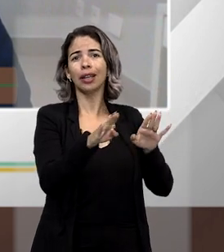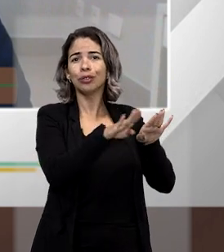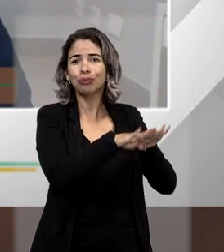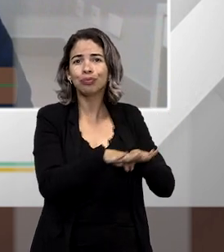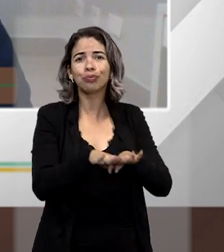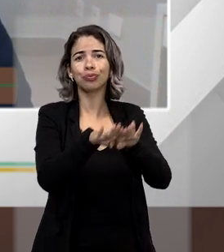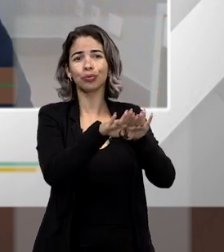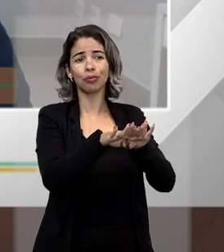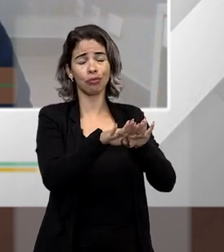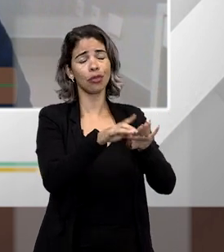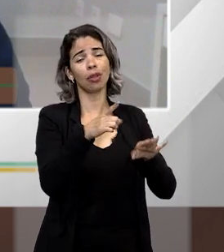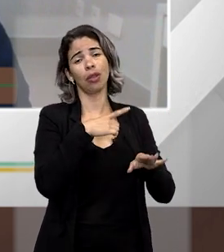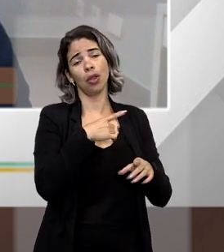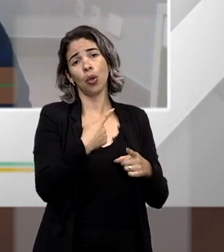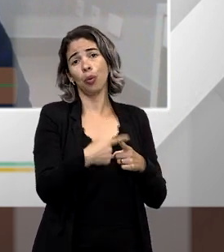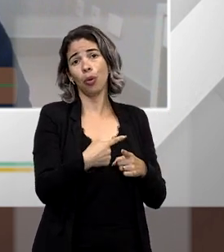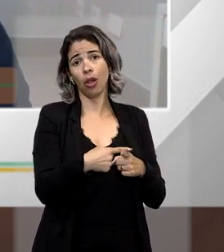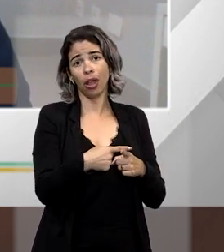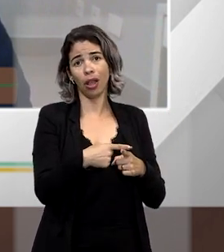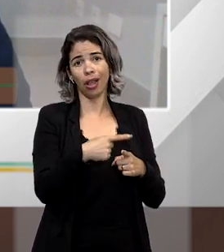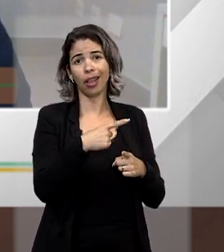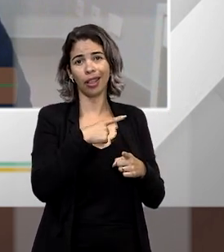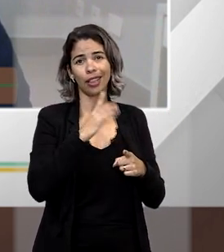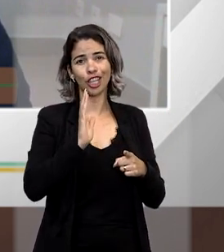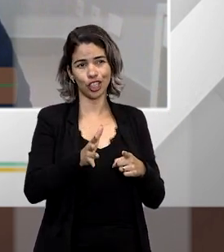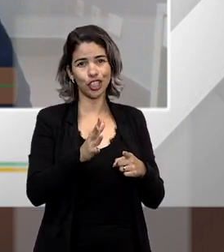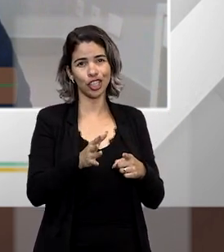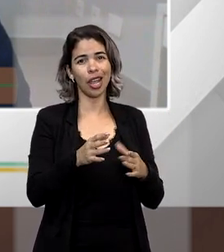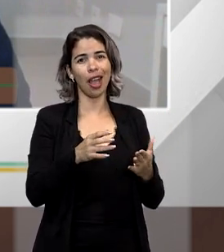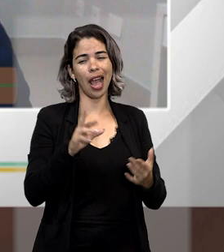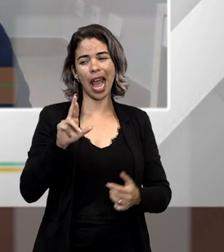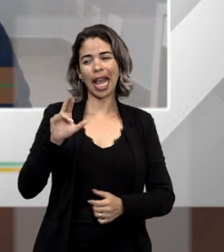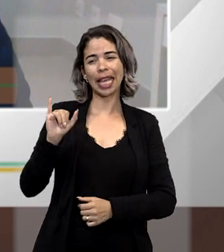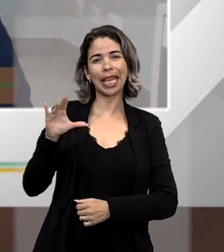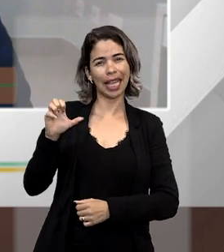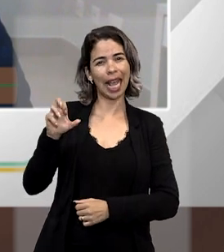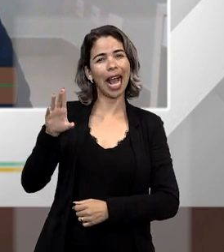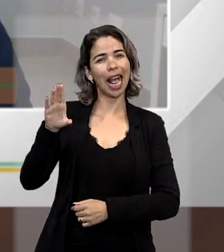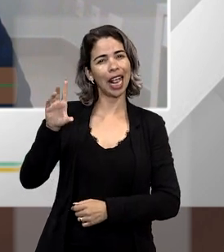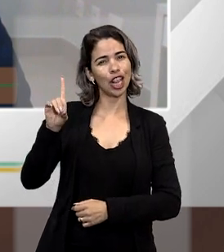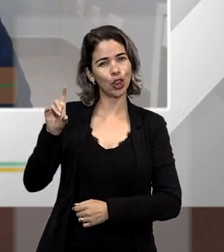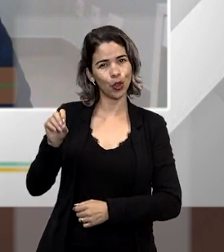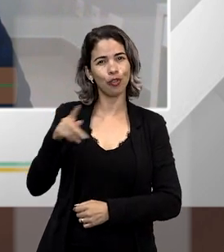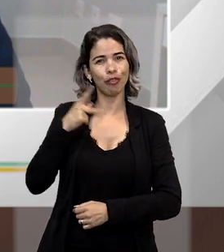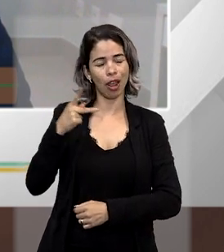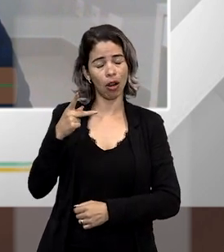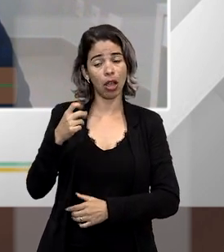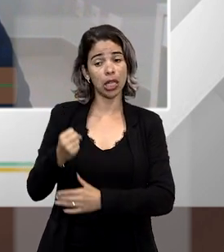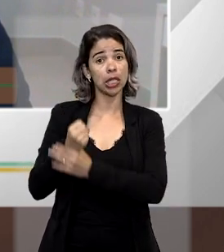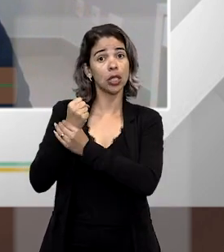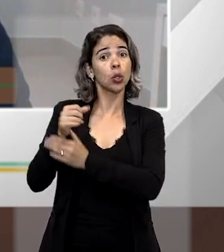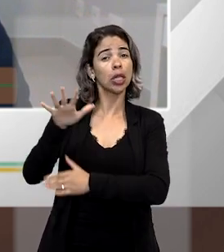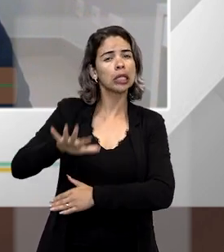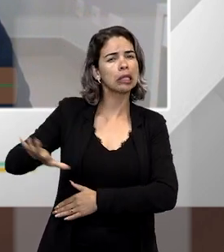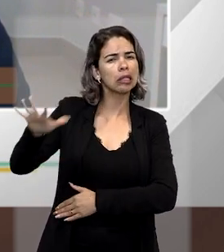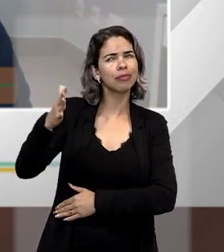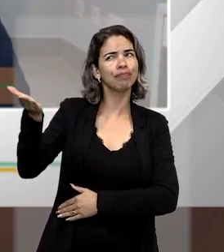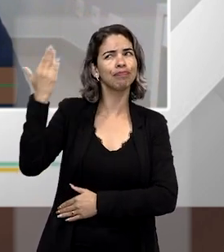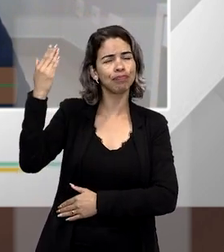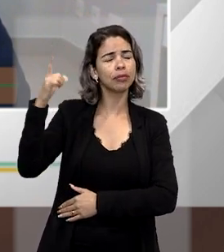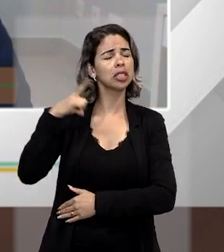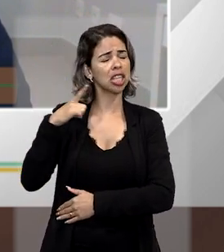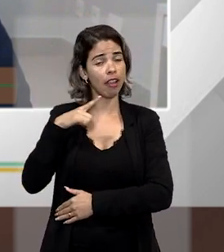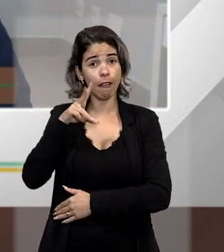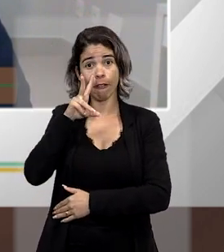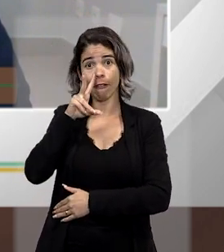para o Estado atual, para o Estado moderno, porque, como colocou o colega Ricardo, a doutrina da segurança nacional, que foi uma doutrina